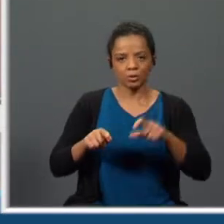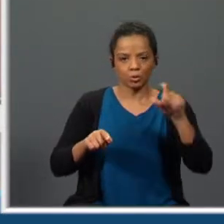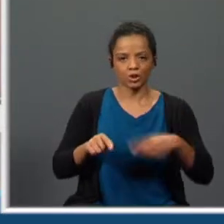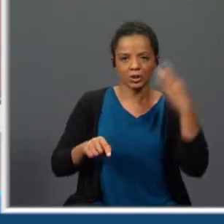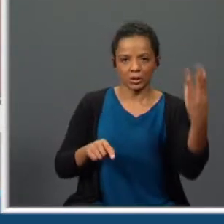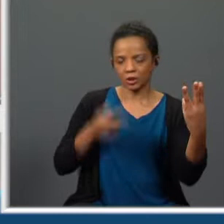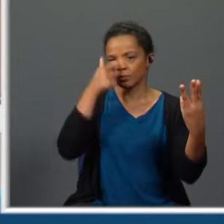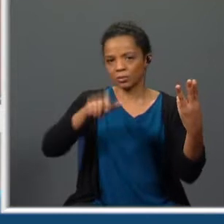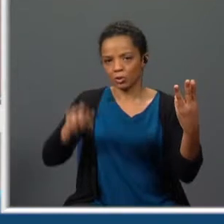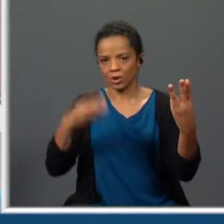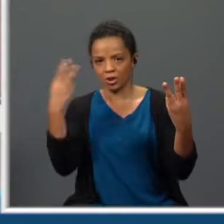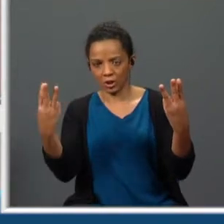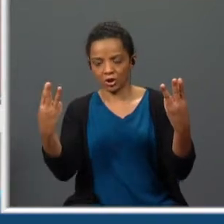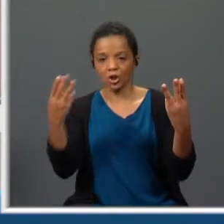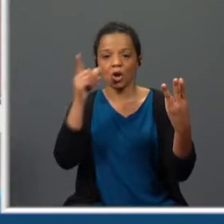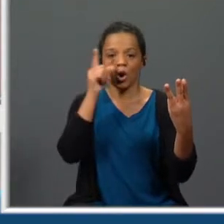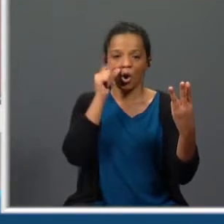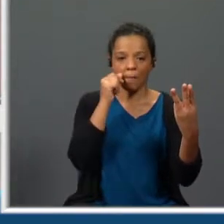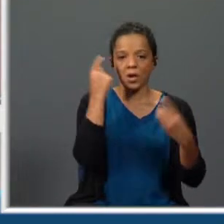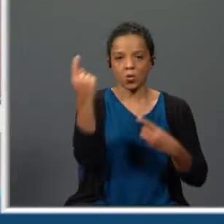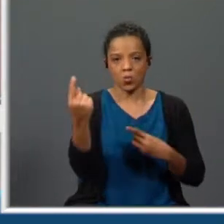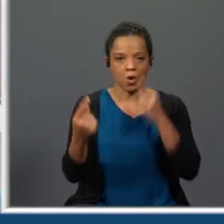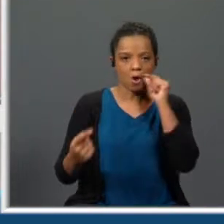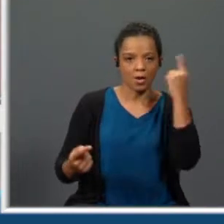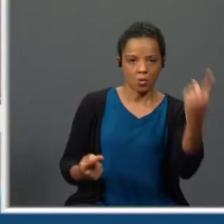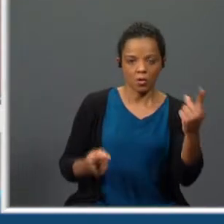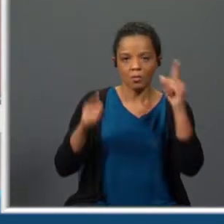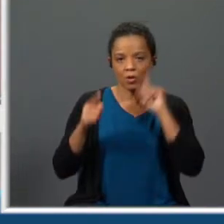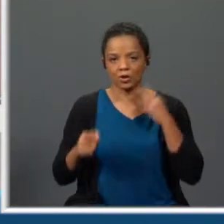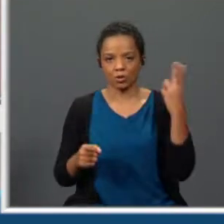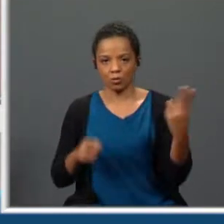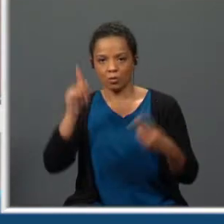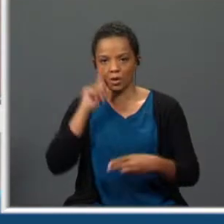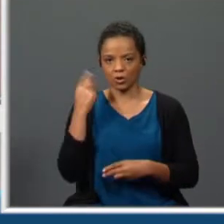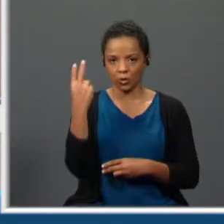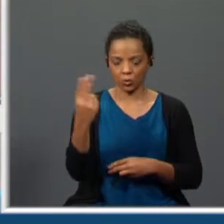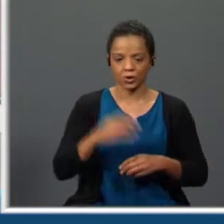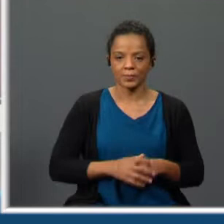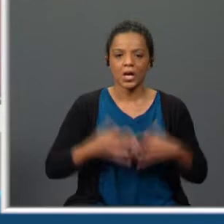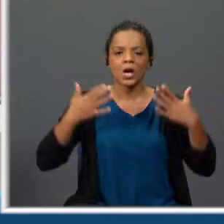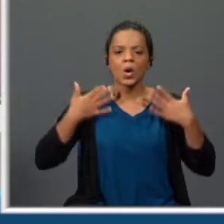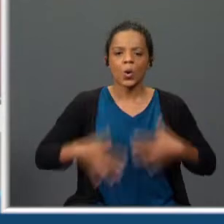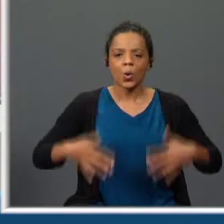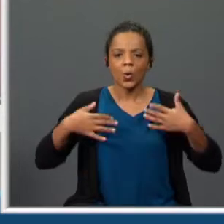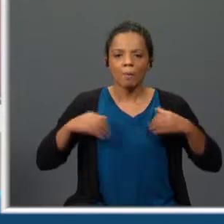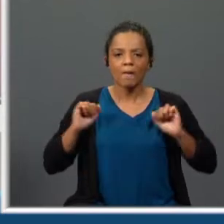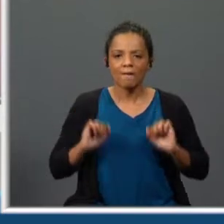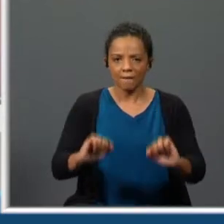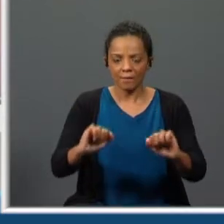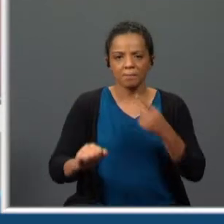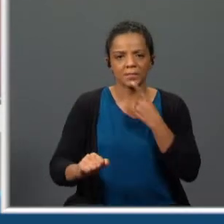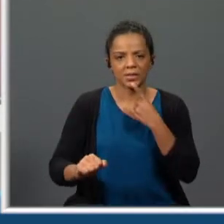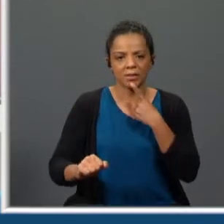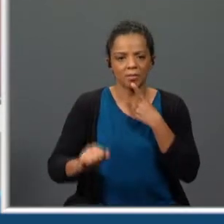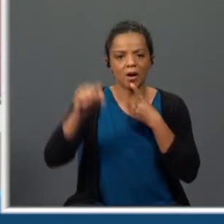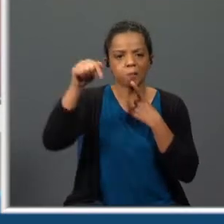femininas e uma figura masculina. De acordo? Pela indumentária das personagens, percebemos